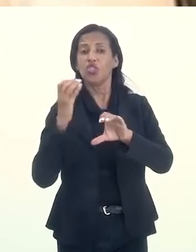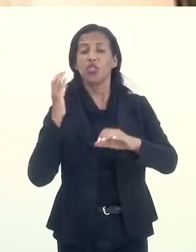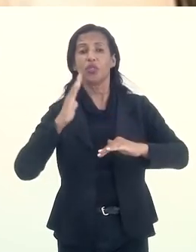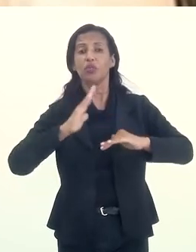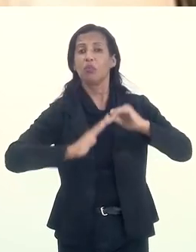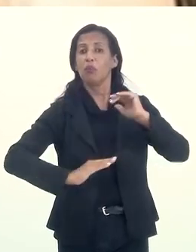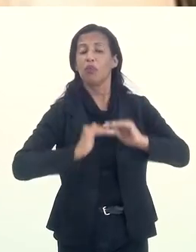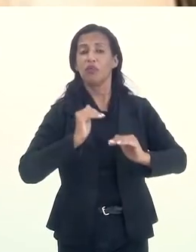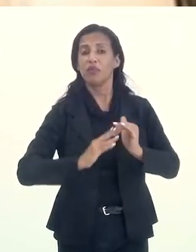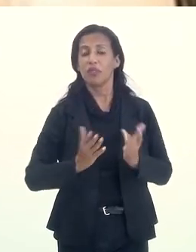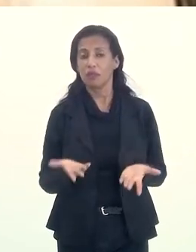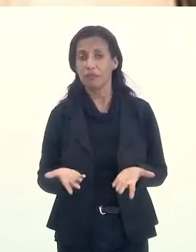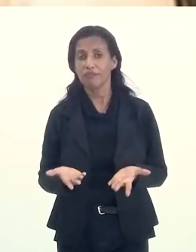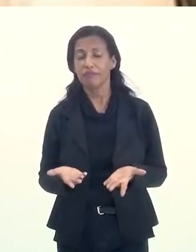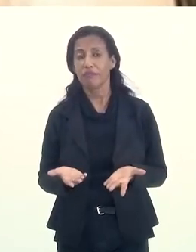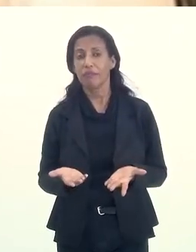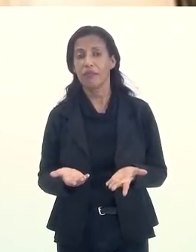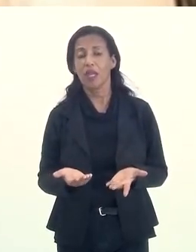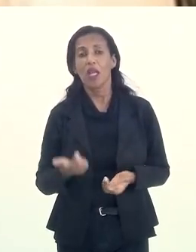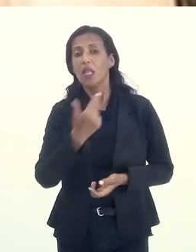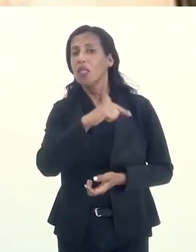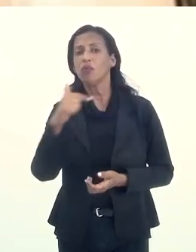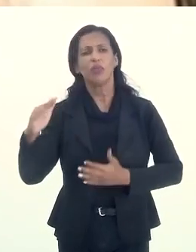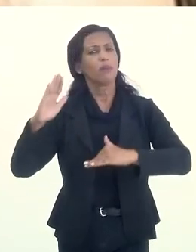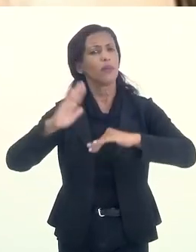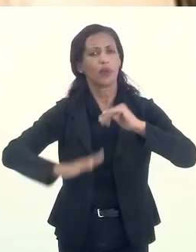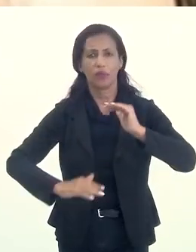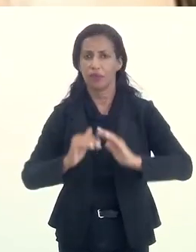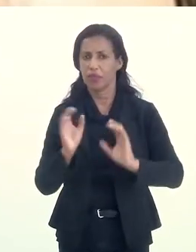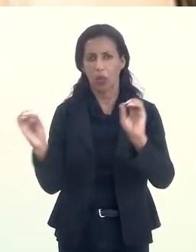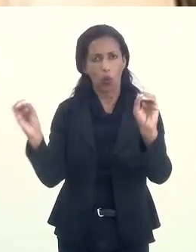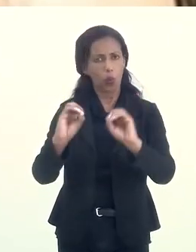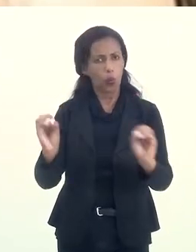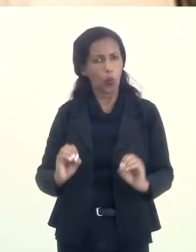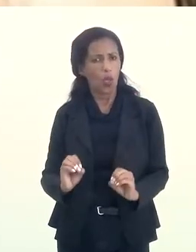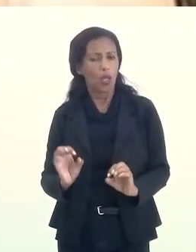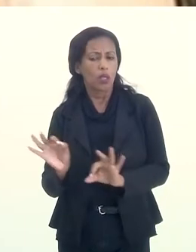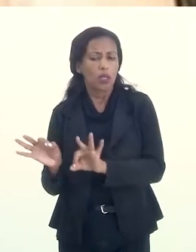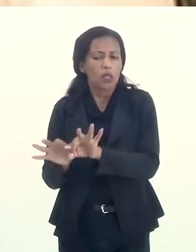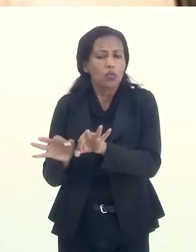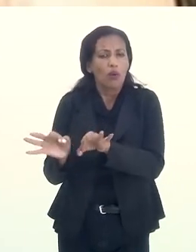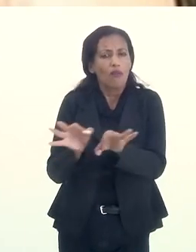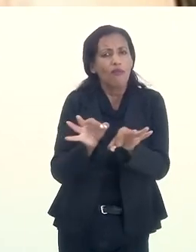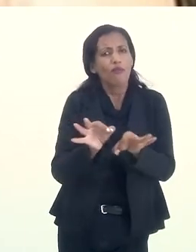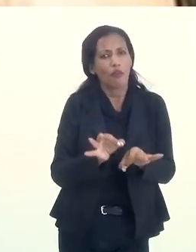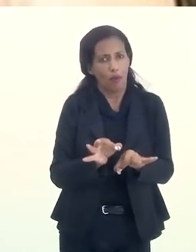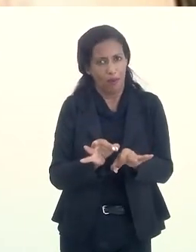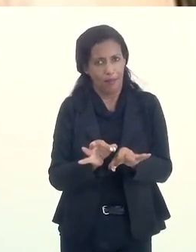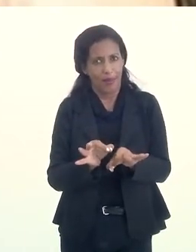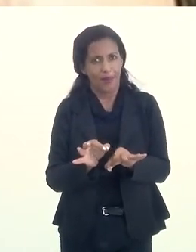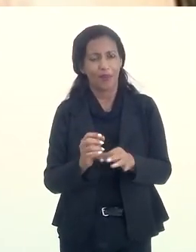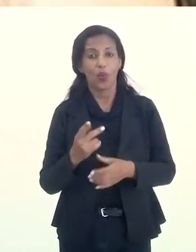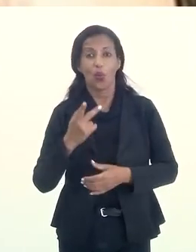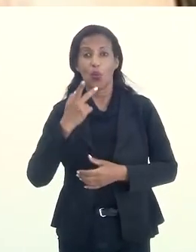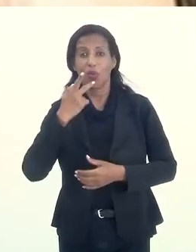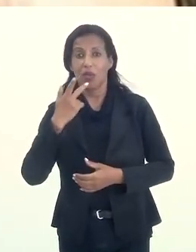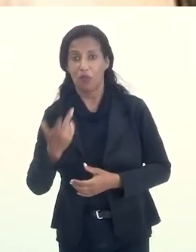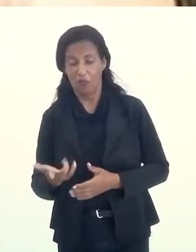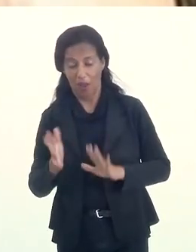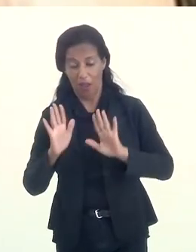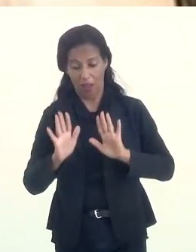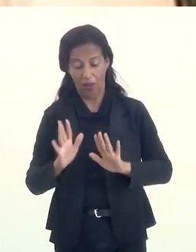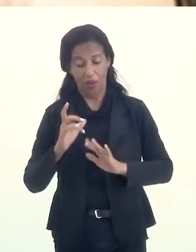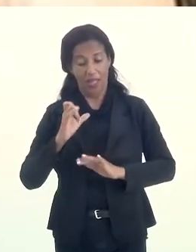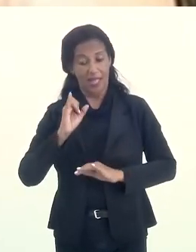profissão alguma que não tenha lá o seu modo peculiar. O que eu digo é o seguinte,